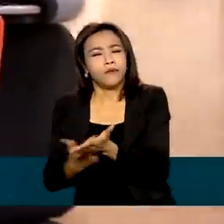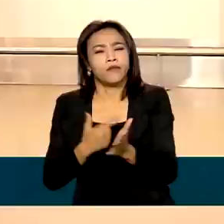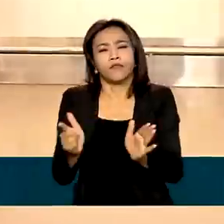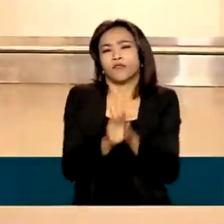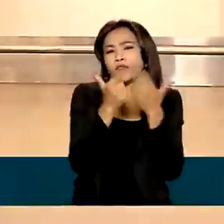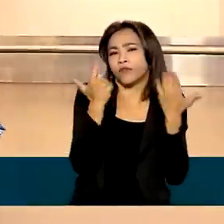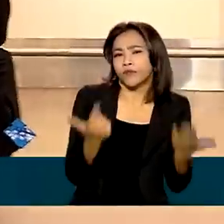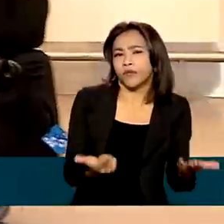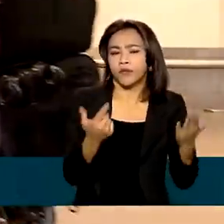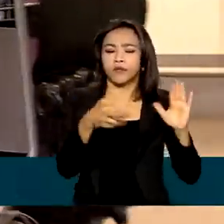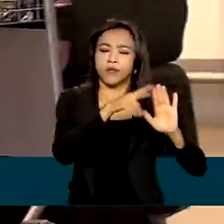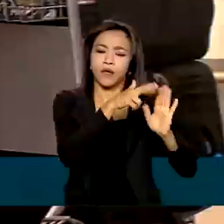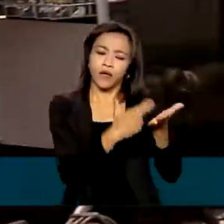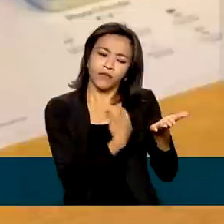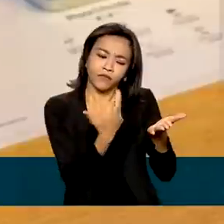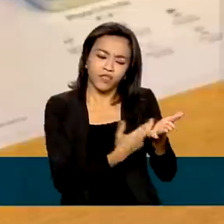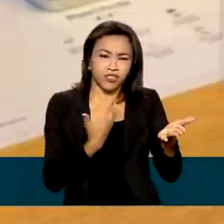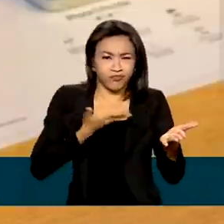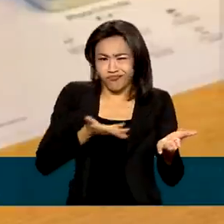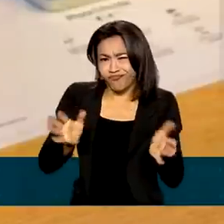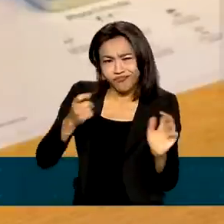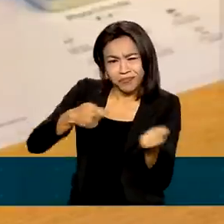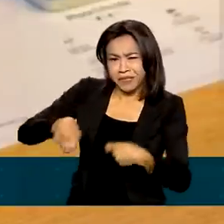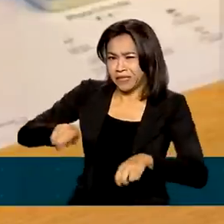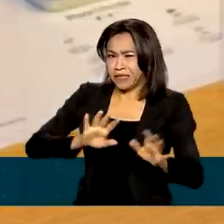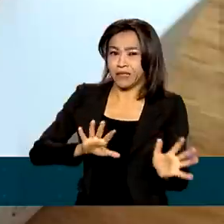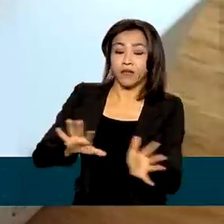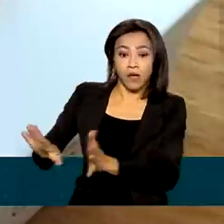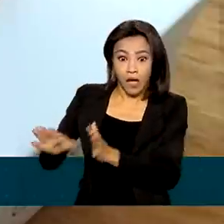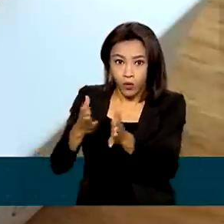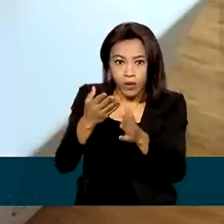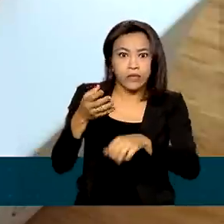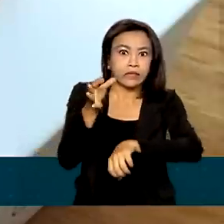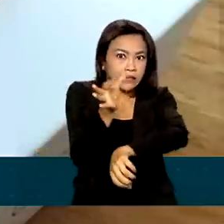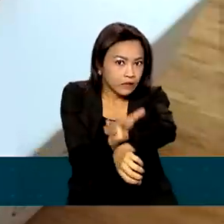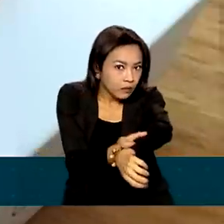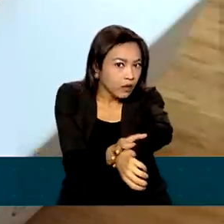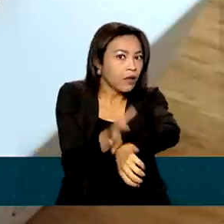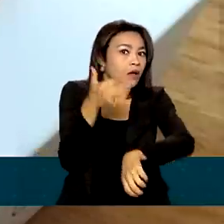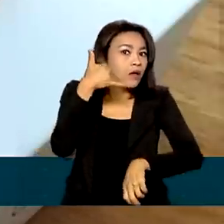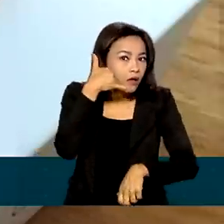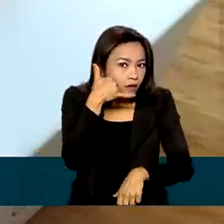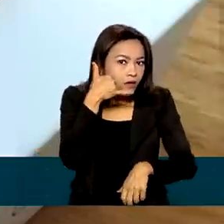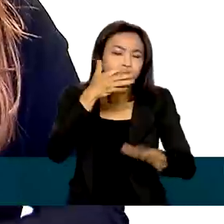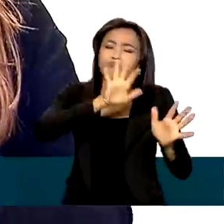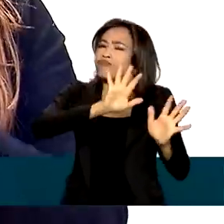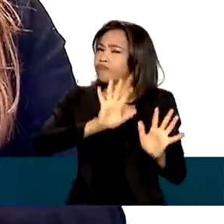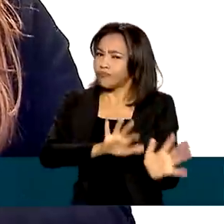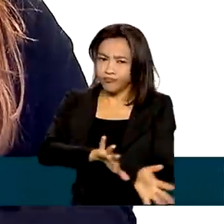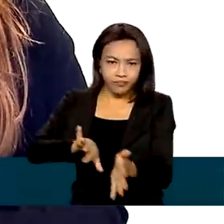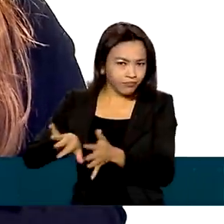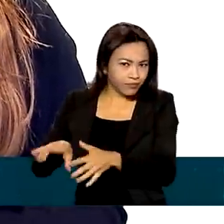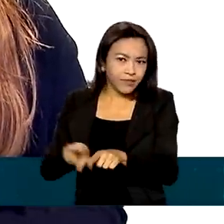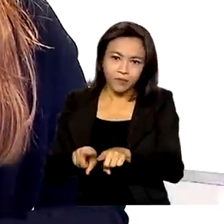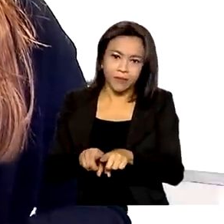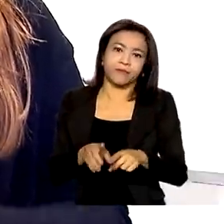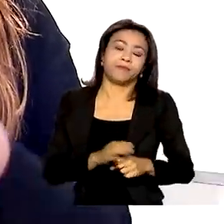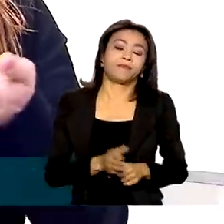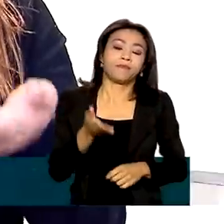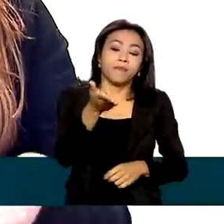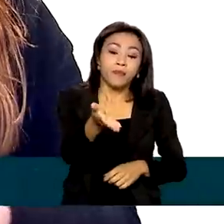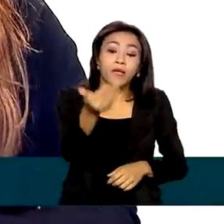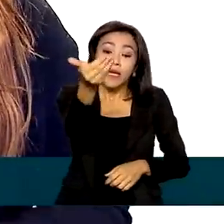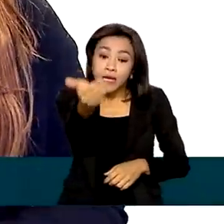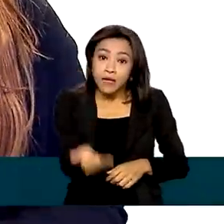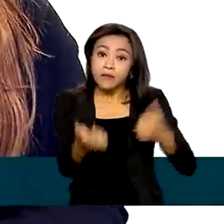revistas não são taxados. Trazer um celular ou um relógio também não. De acordo com a Receita Federal,